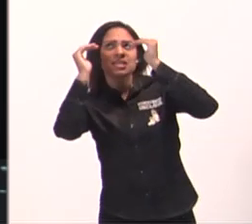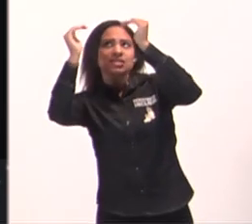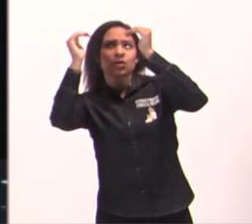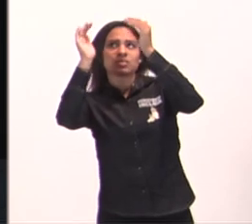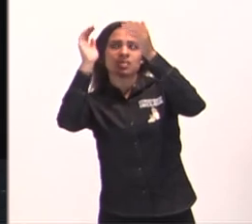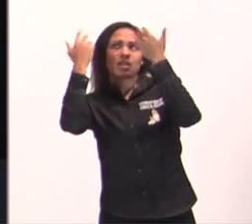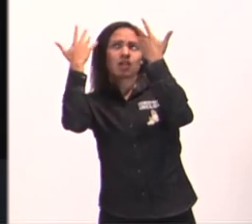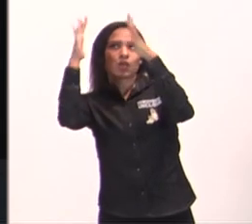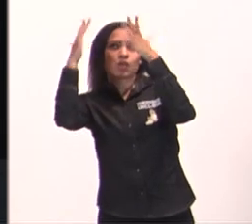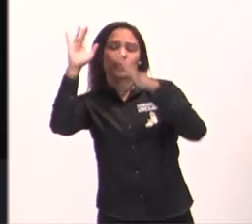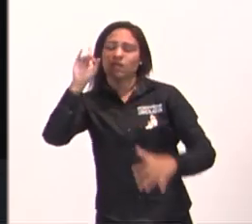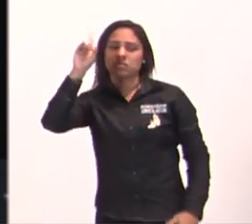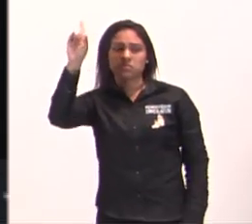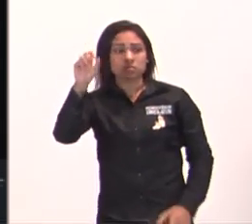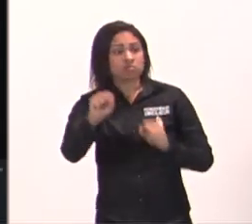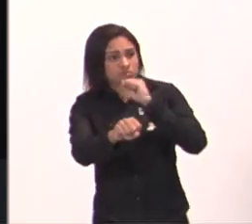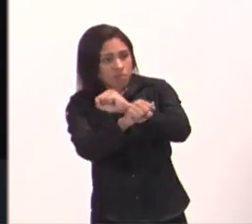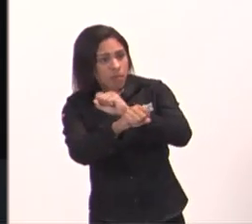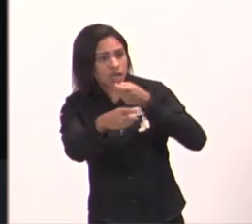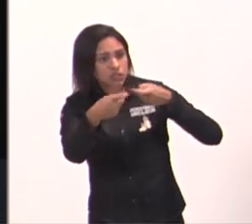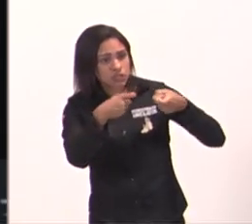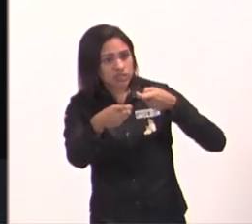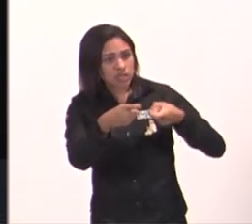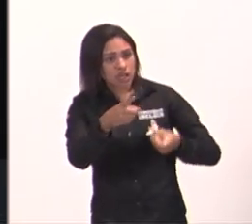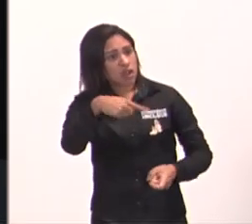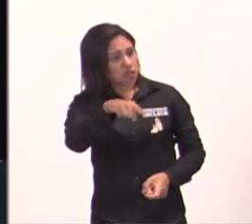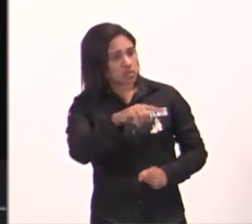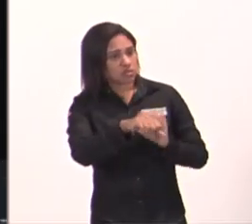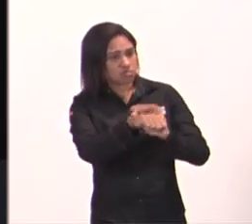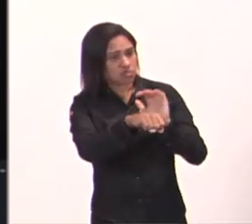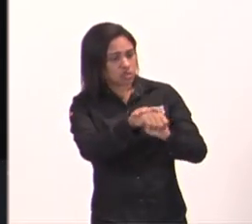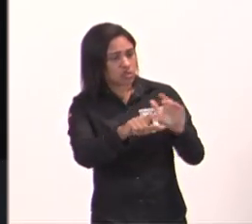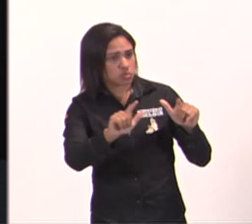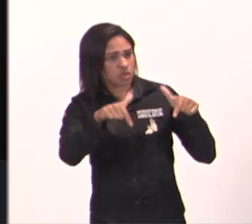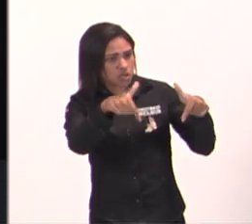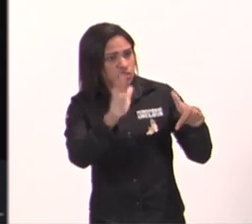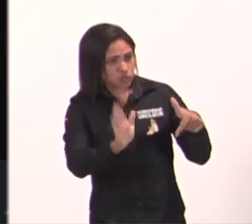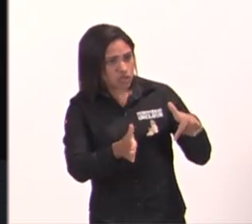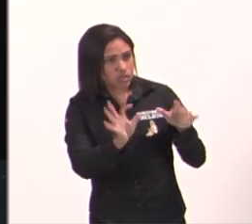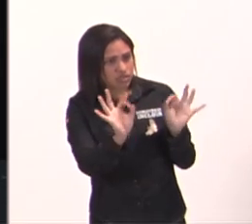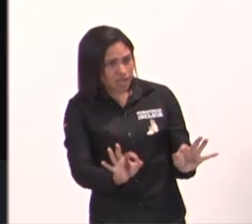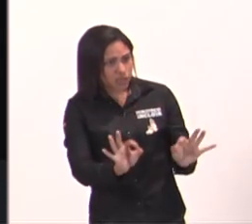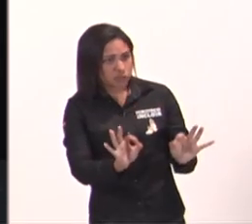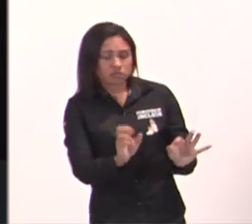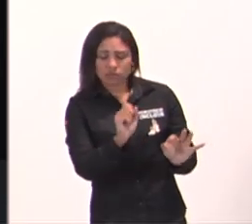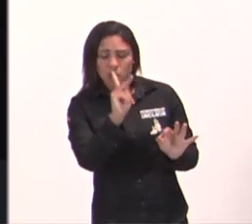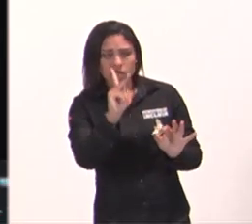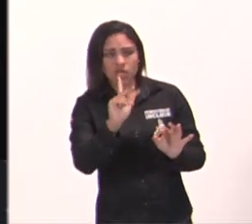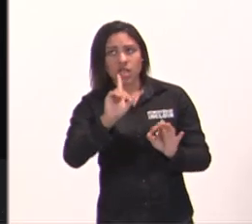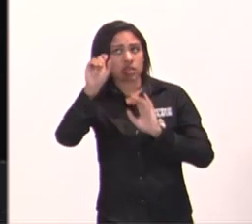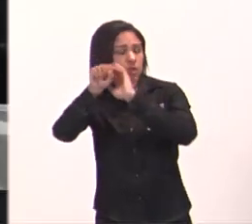parem de lutar, fizeram a parte de vocês, não fizeram? fizeram tudo, fizeram direitinho, beleza, agora é comigo,